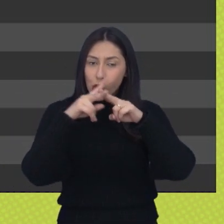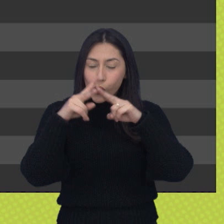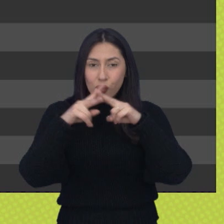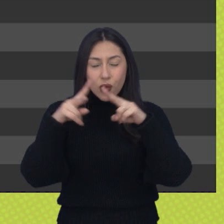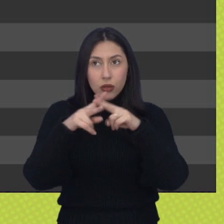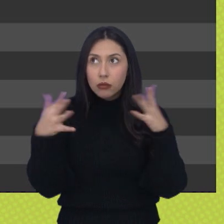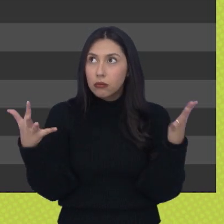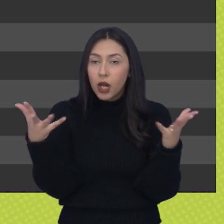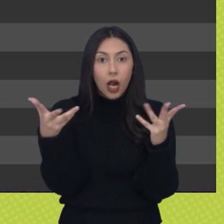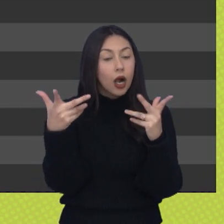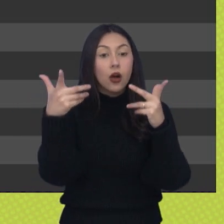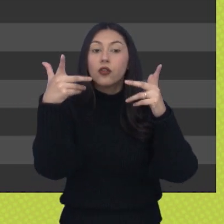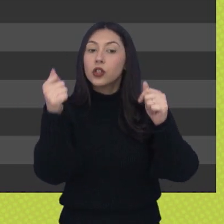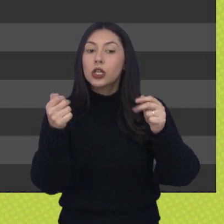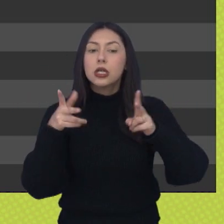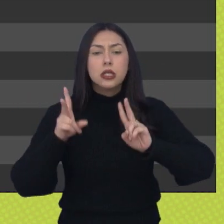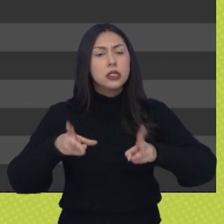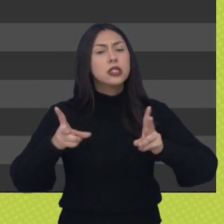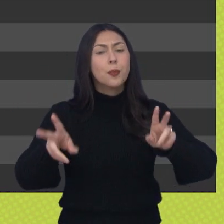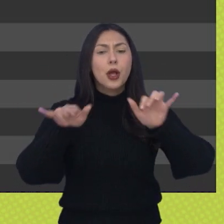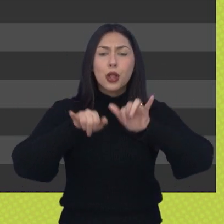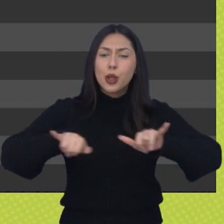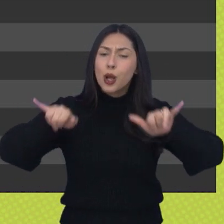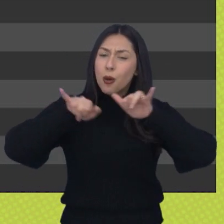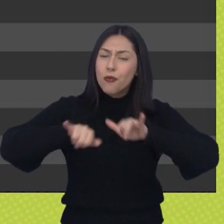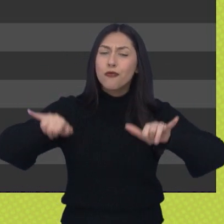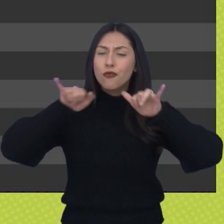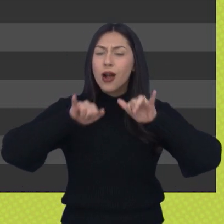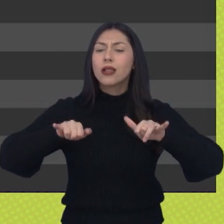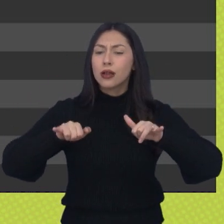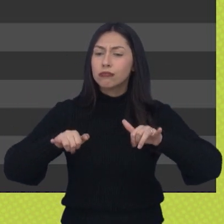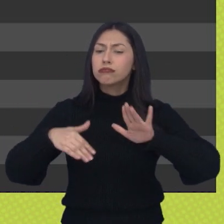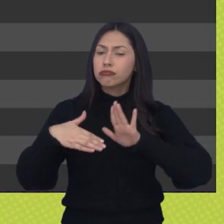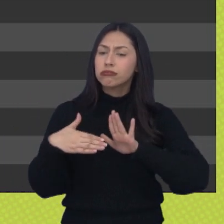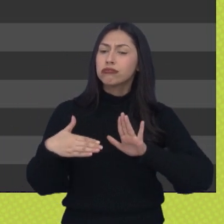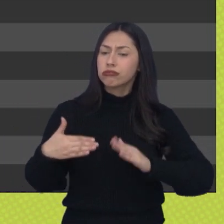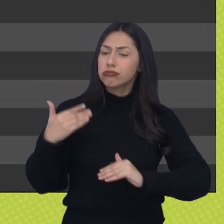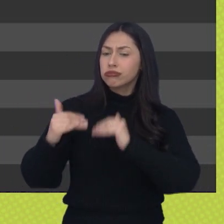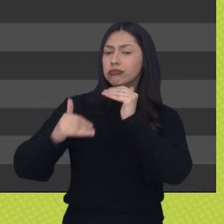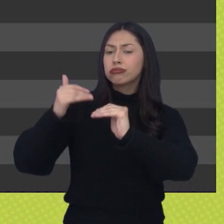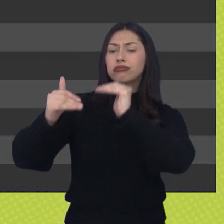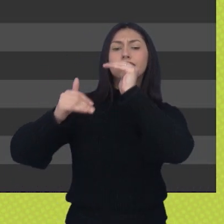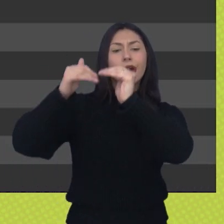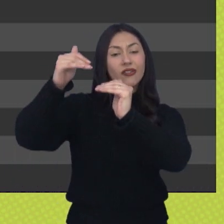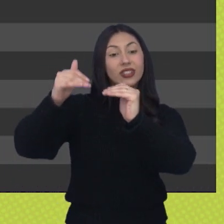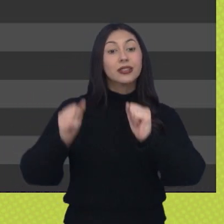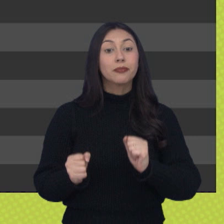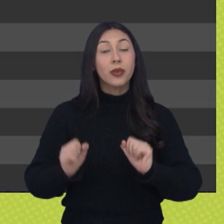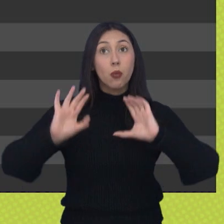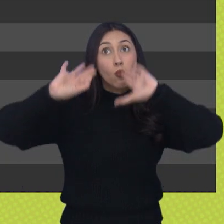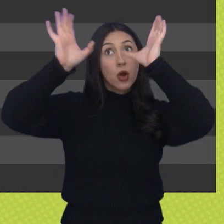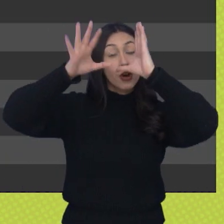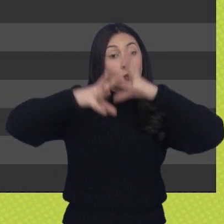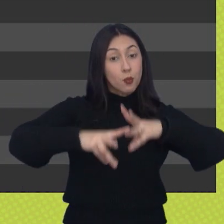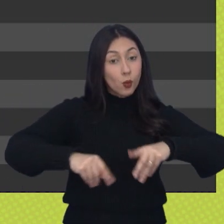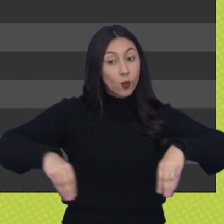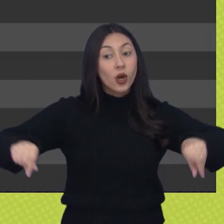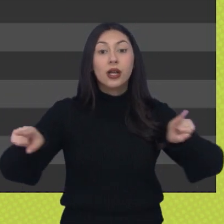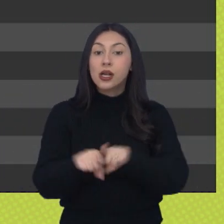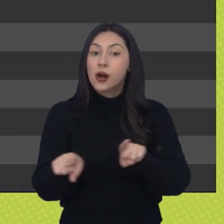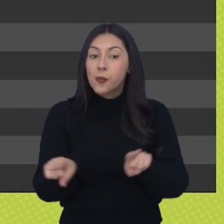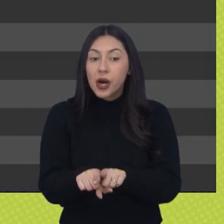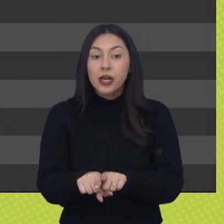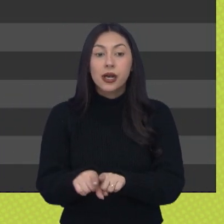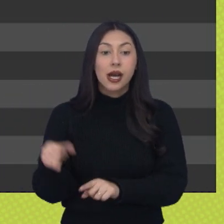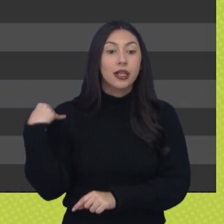de São José dos Campos. A gente sempre fala deles aqui e estão corroborando ali dentro dos Jogos Regionais. Vôlei de Praia feminino também. No Sub